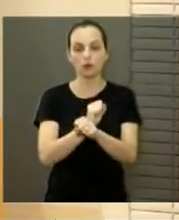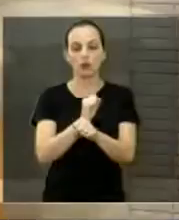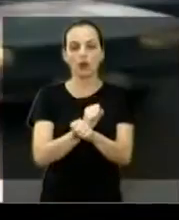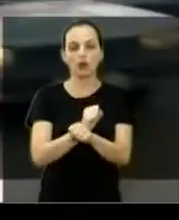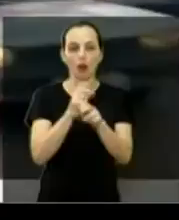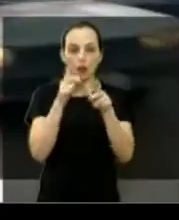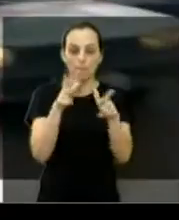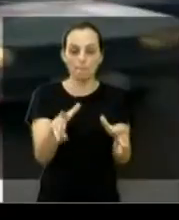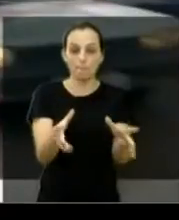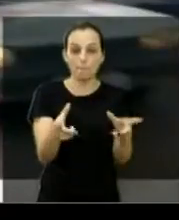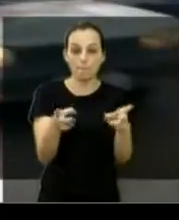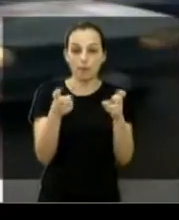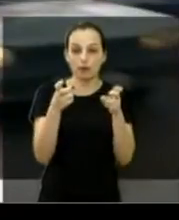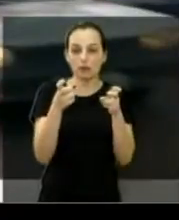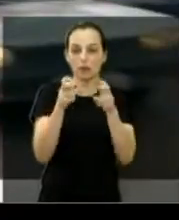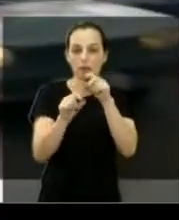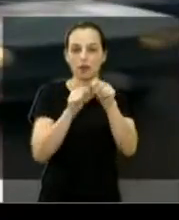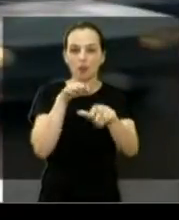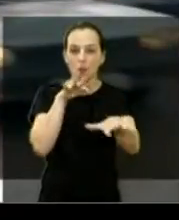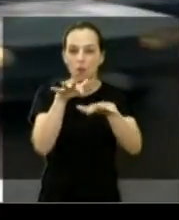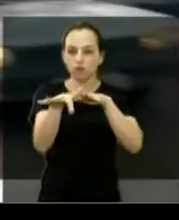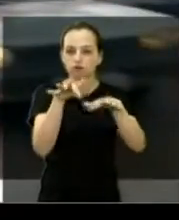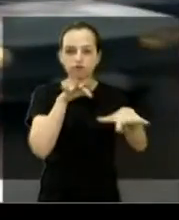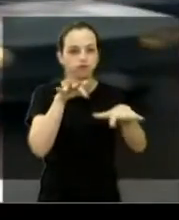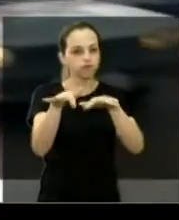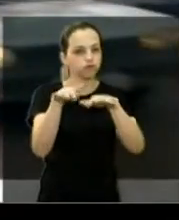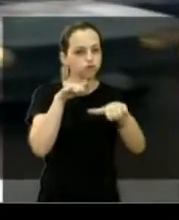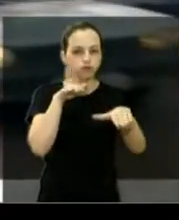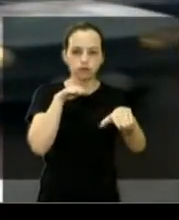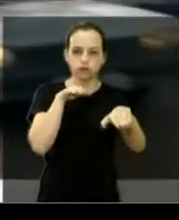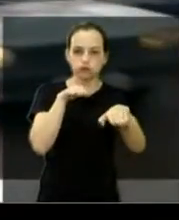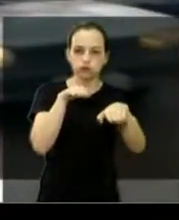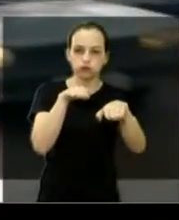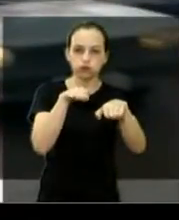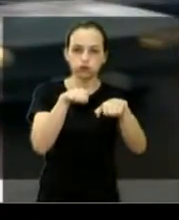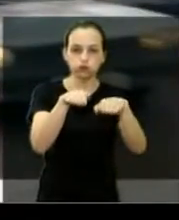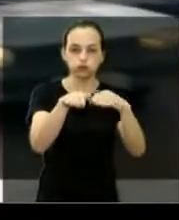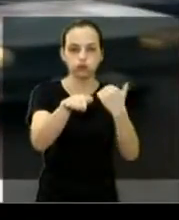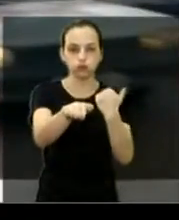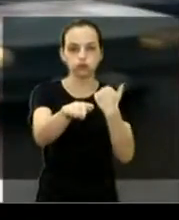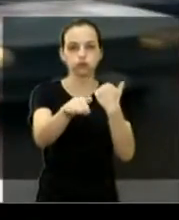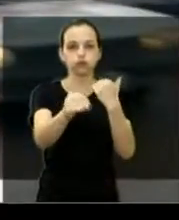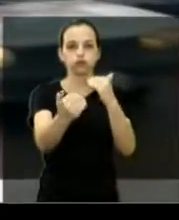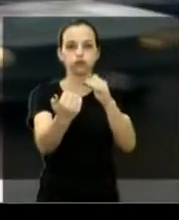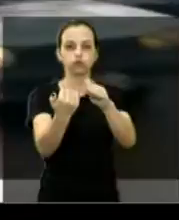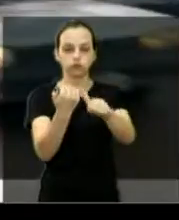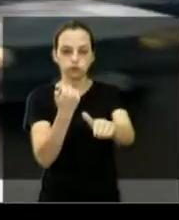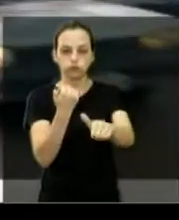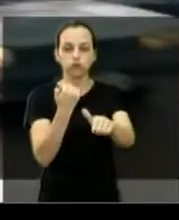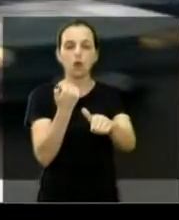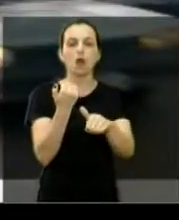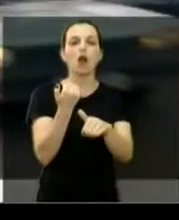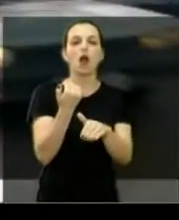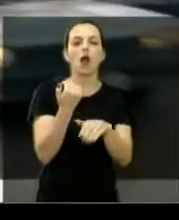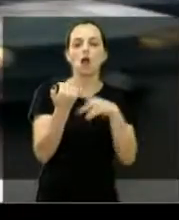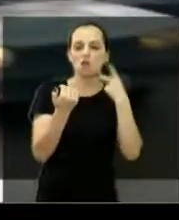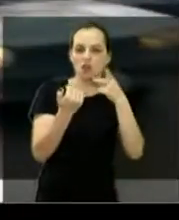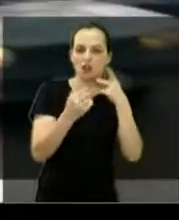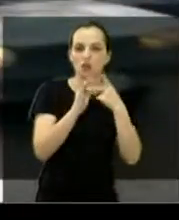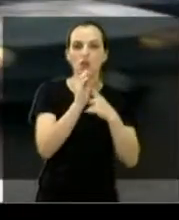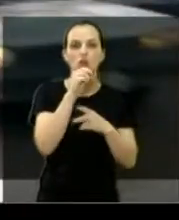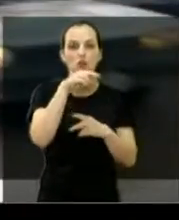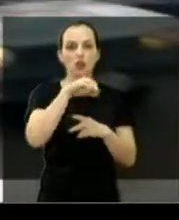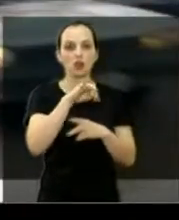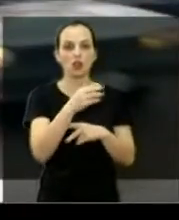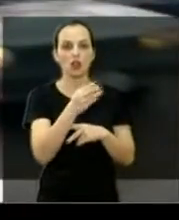é bastante intenso mesmo. Um local que reside, o vereador Torinho do Mel, ele conhece bem o local, tem trabalhado bastante lá,